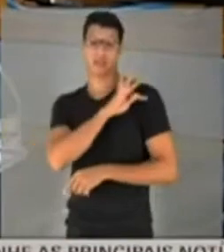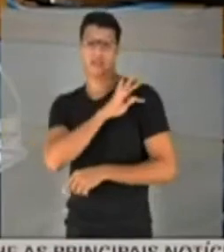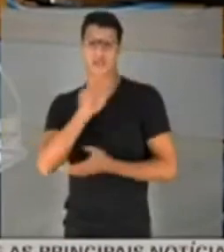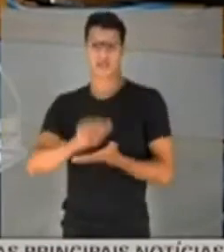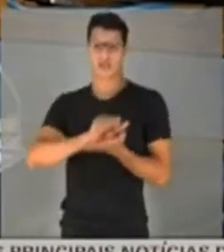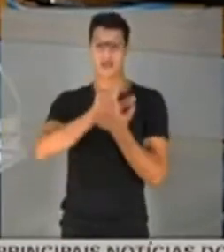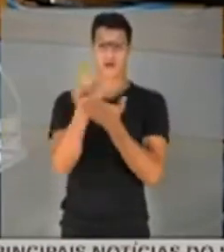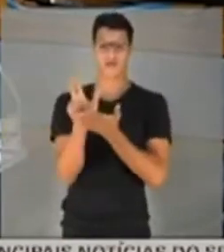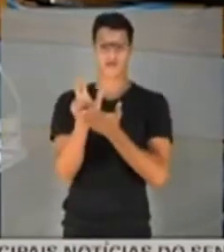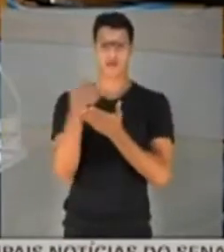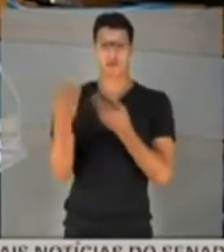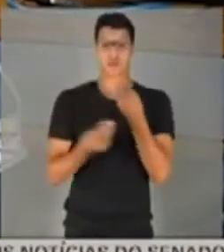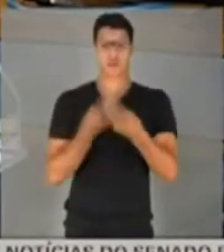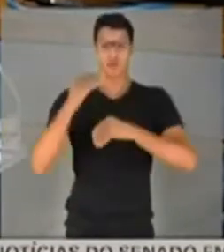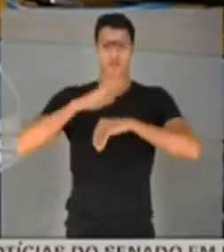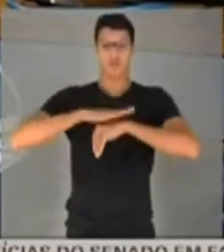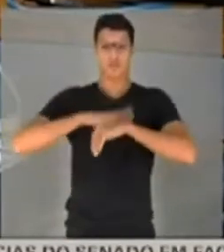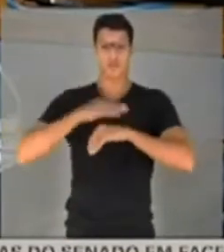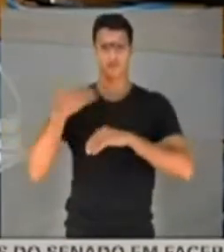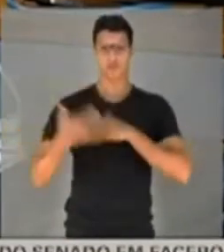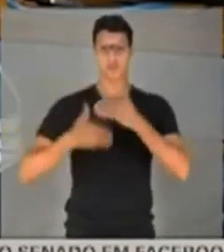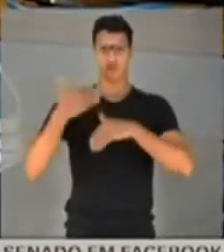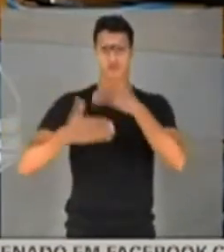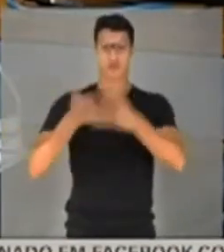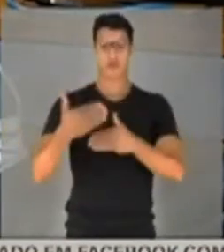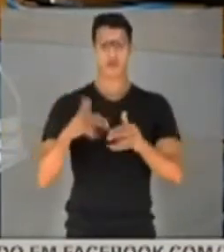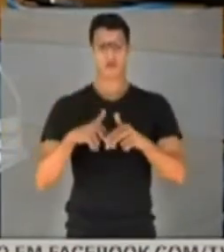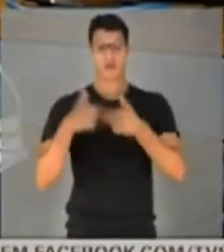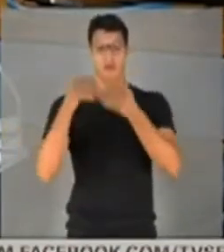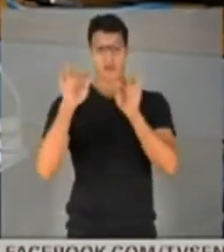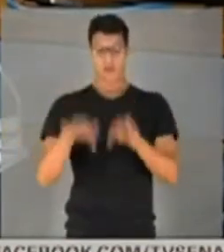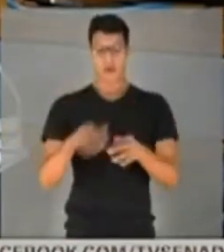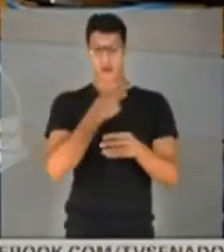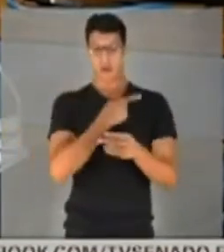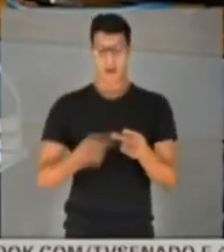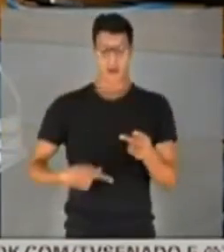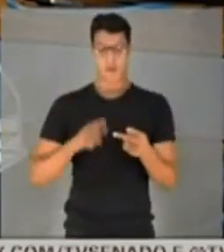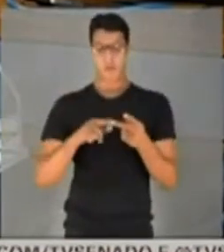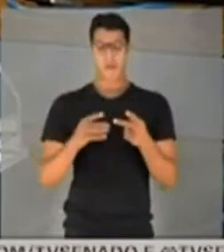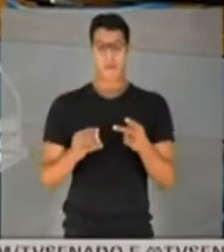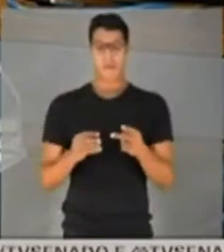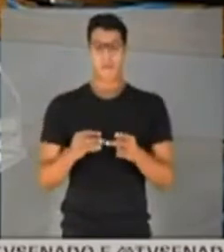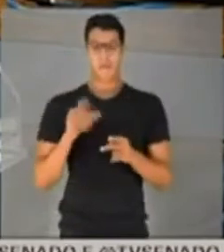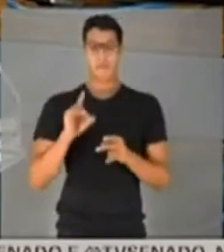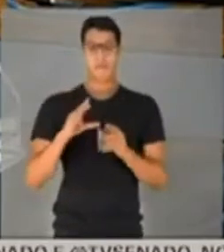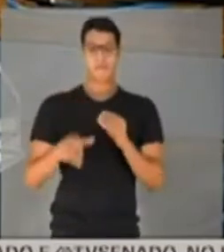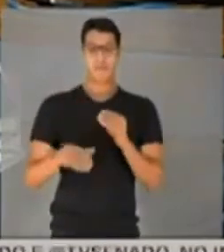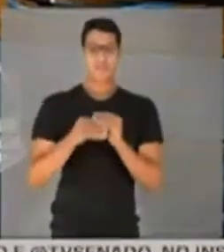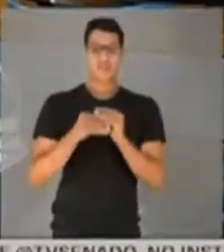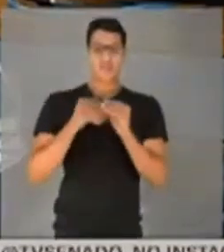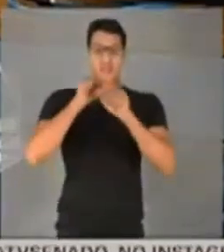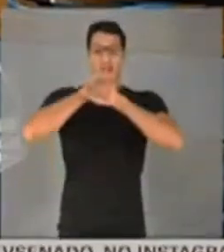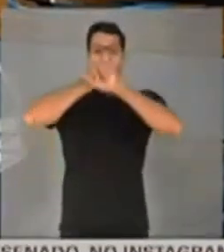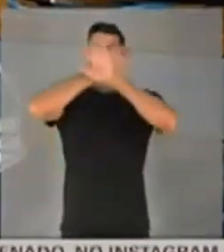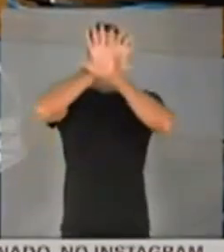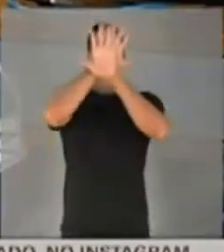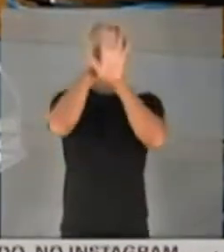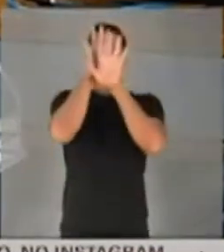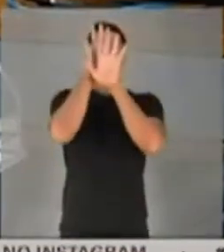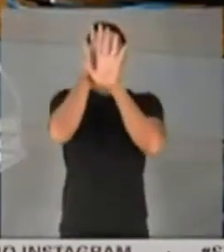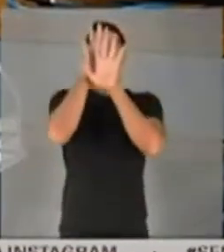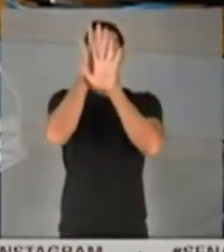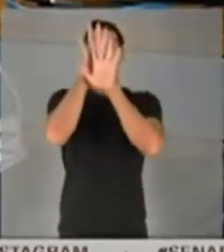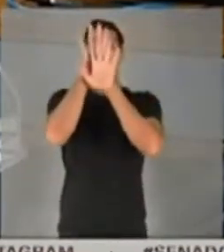Anvisa sobre como foi este procedimento. Por fim, senhor presidente, só para deixar claros os fatos,